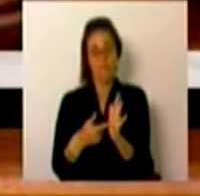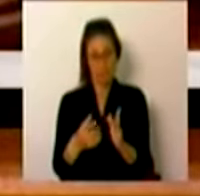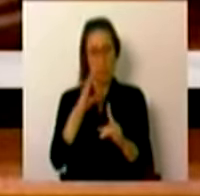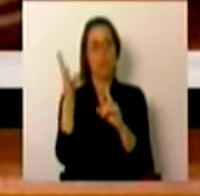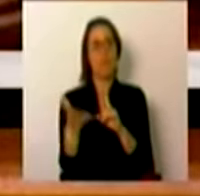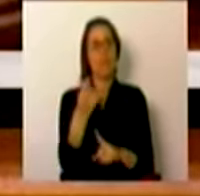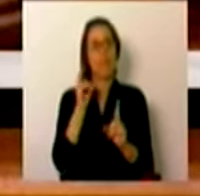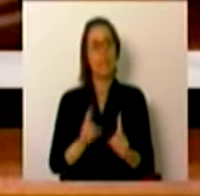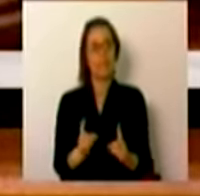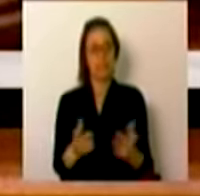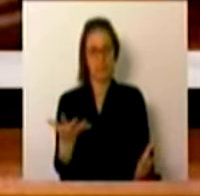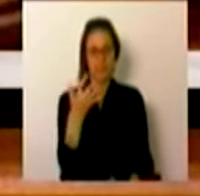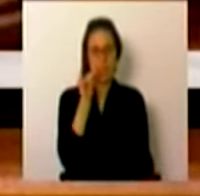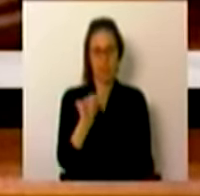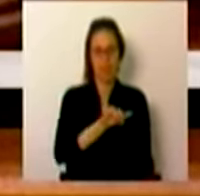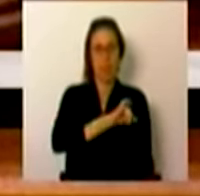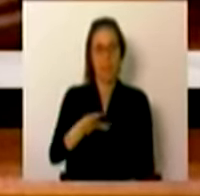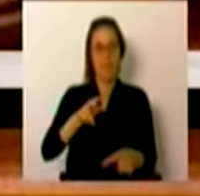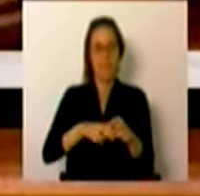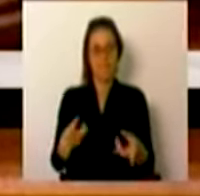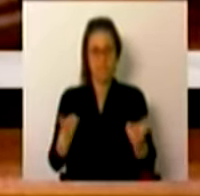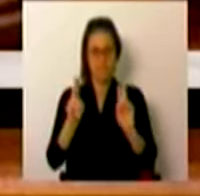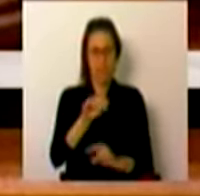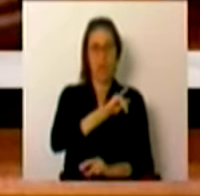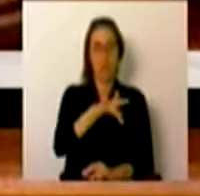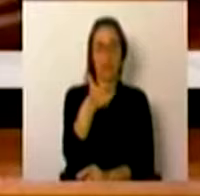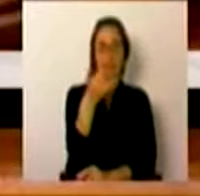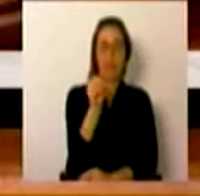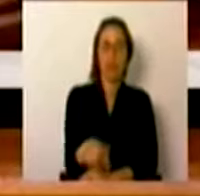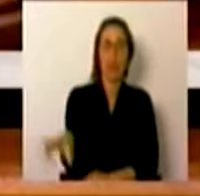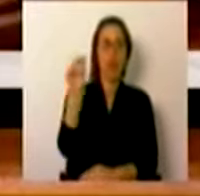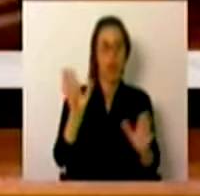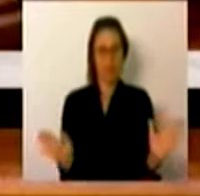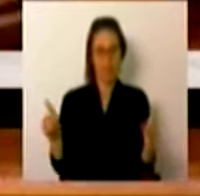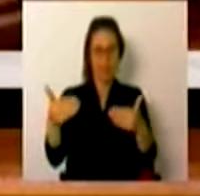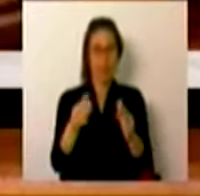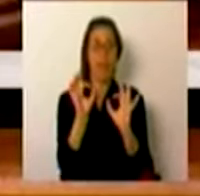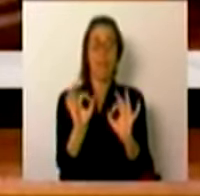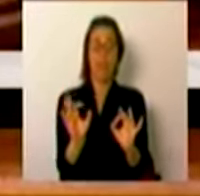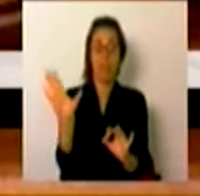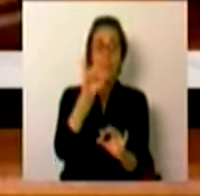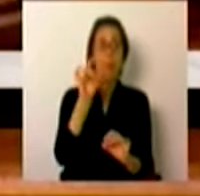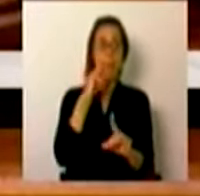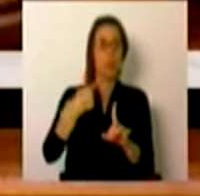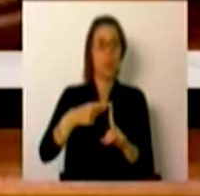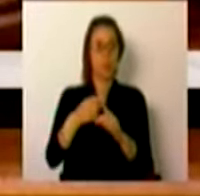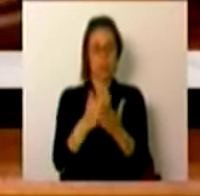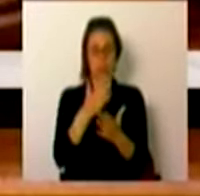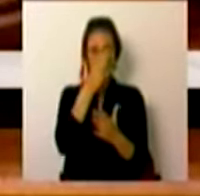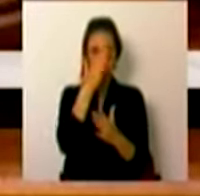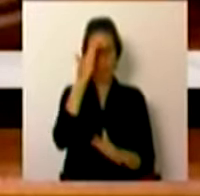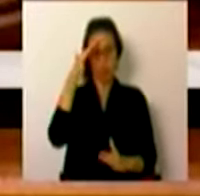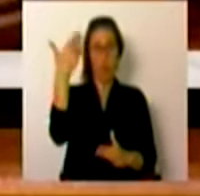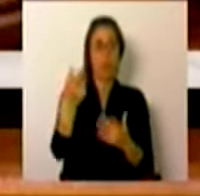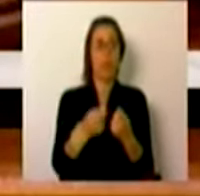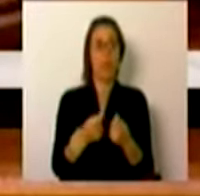alcançando assim 5.500 vagas e mais 220 novas salas ao serviço do maior garante de sucesso escolar no futuro